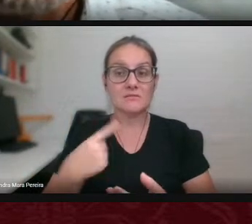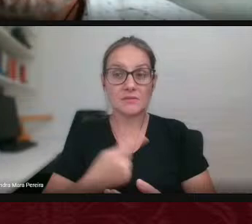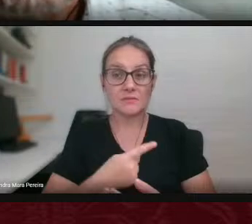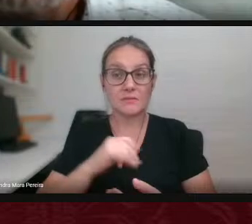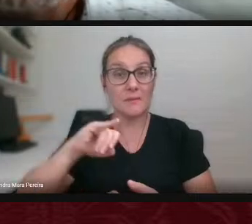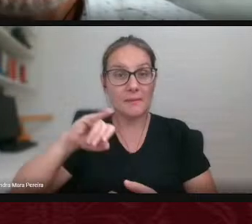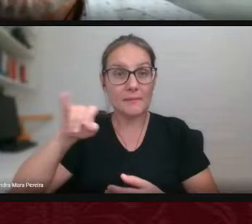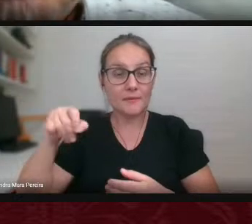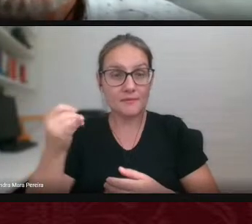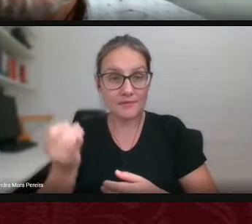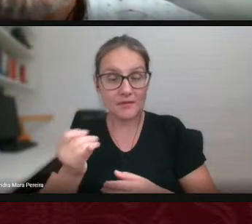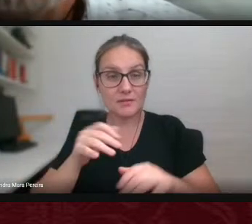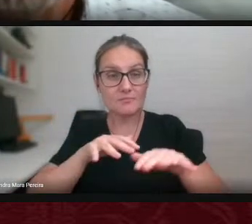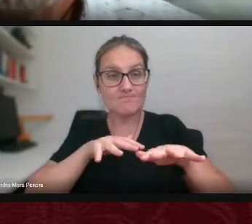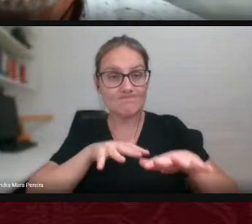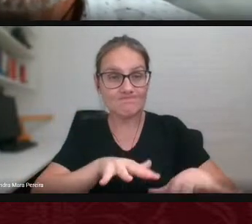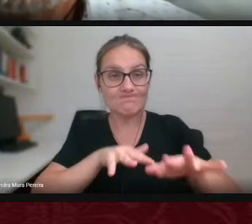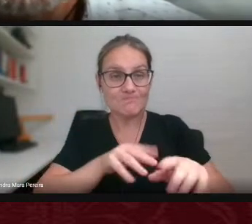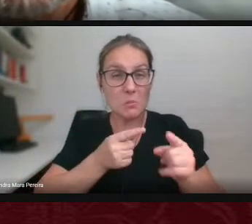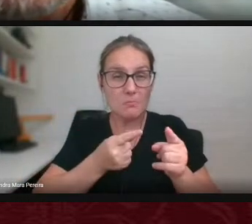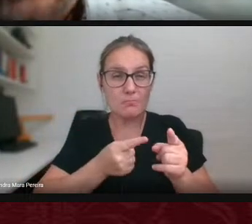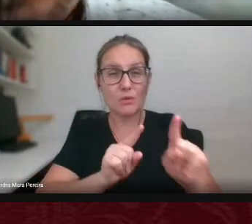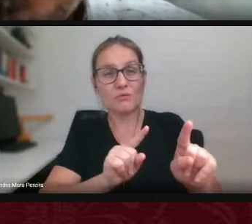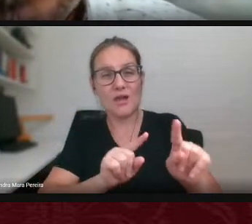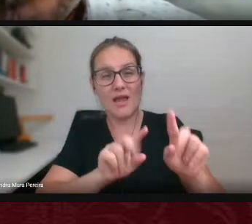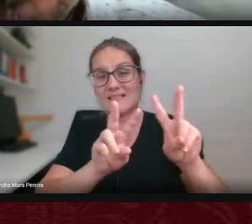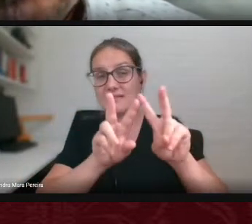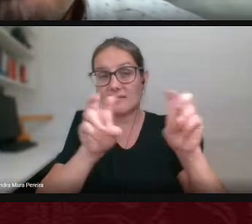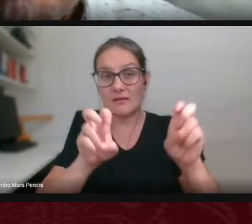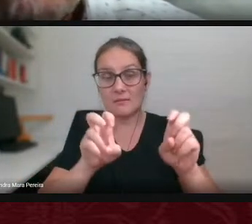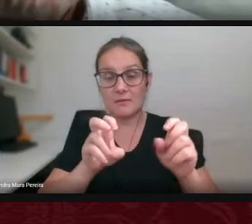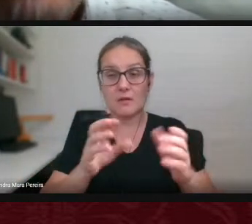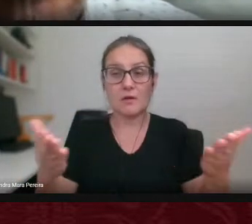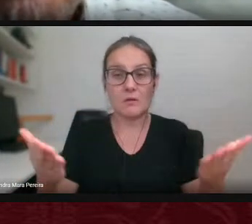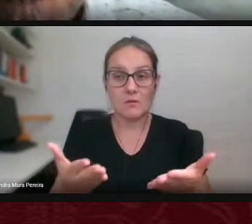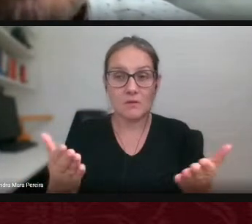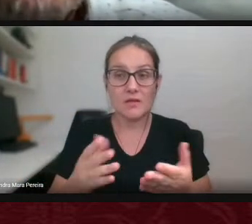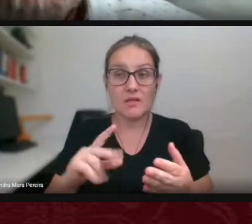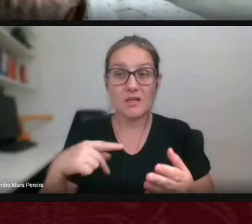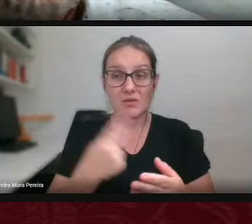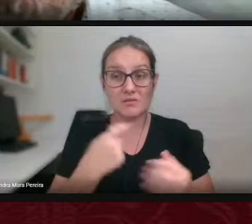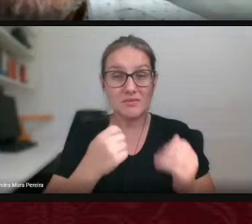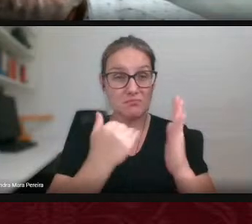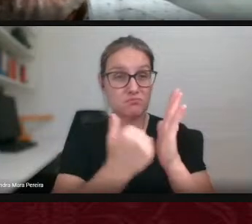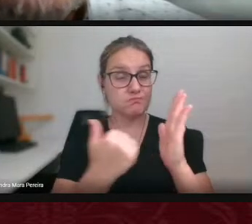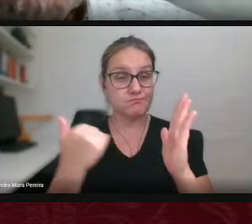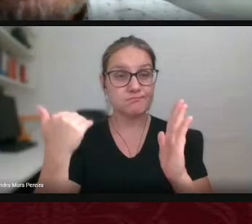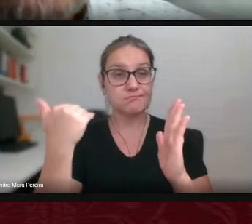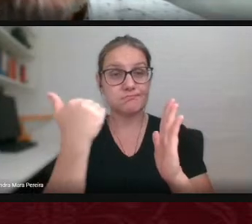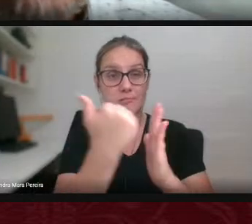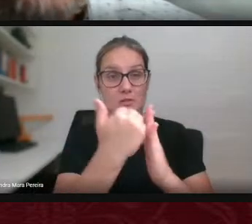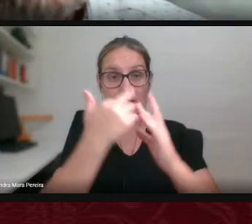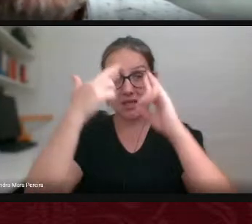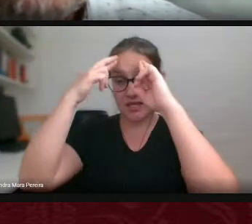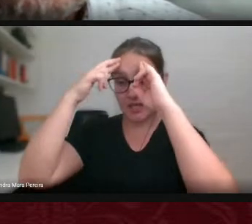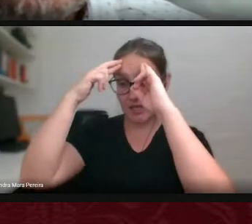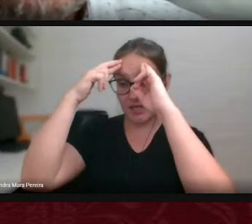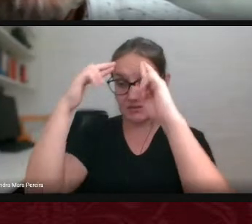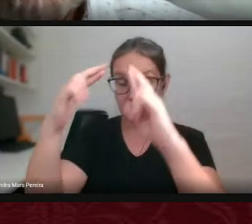essa questão né e que acho que precisamos avançar e respeitar